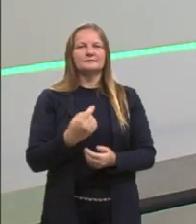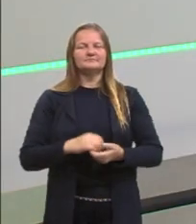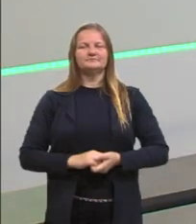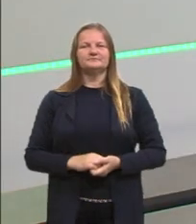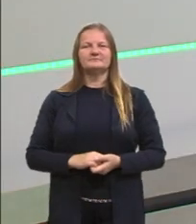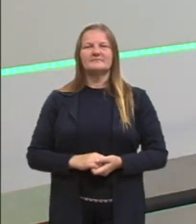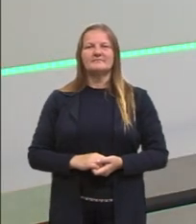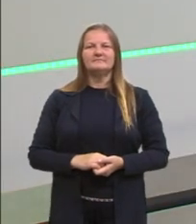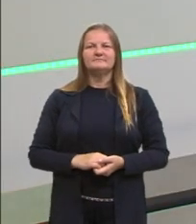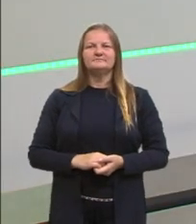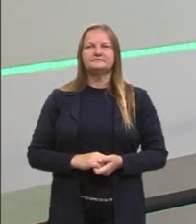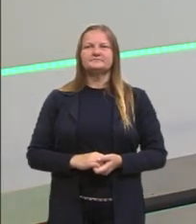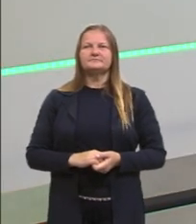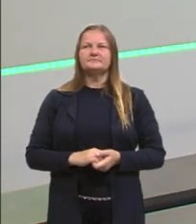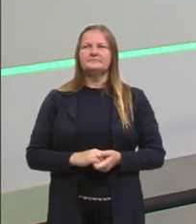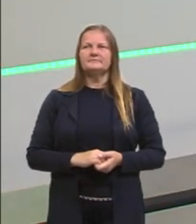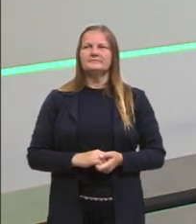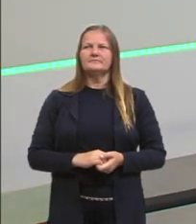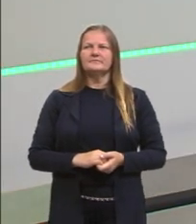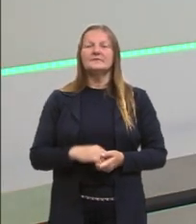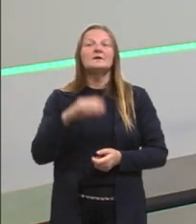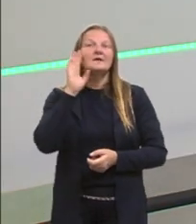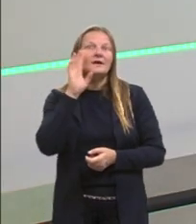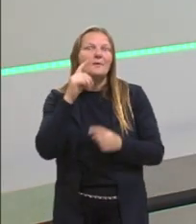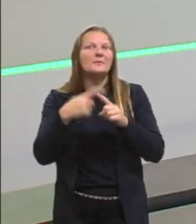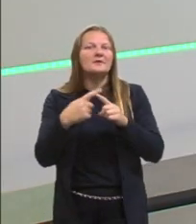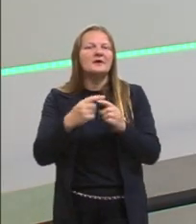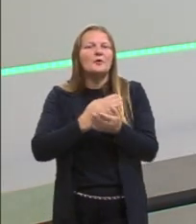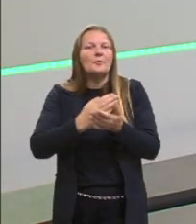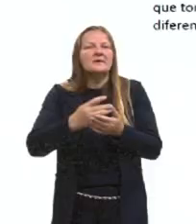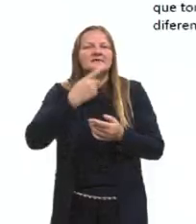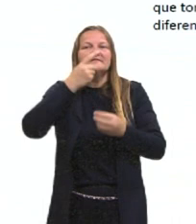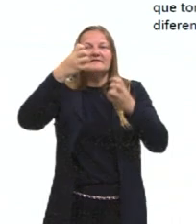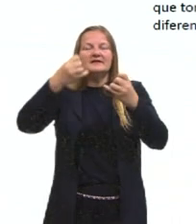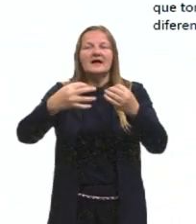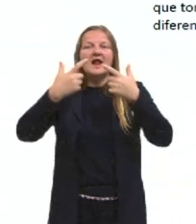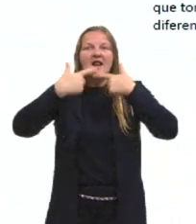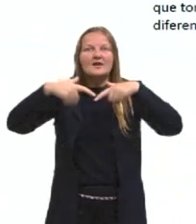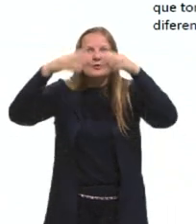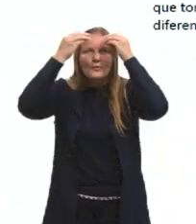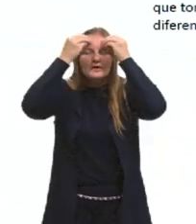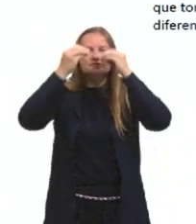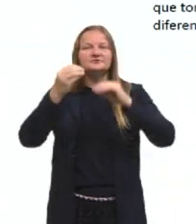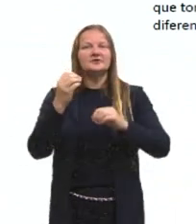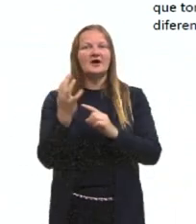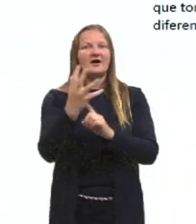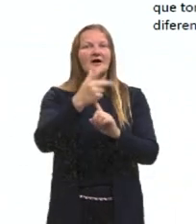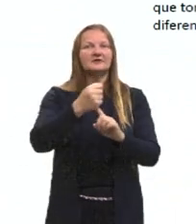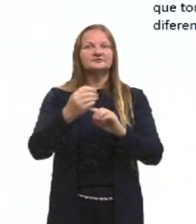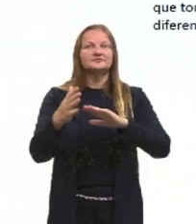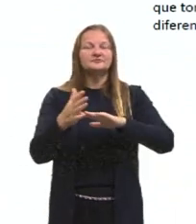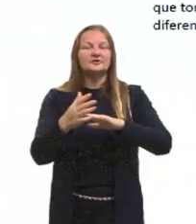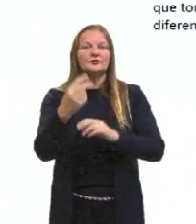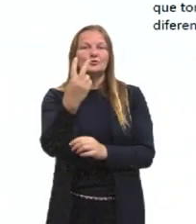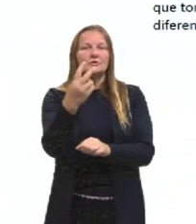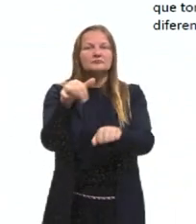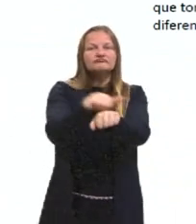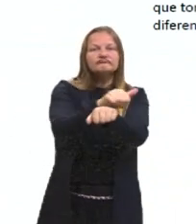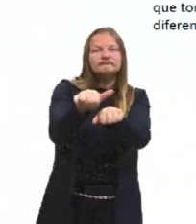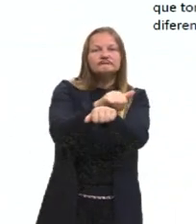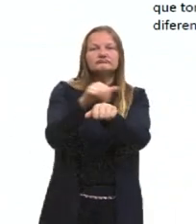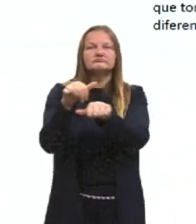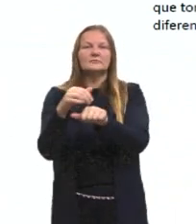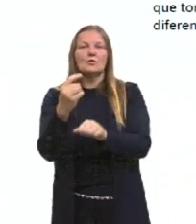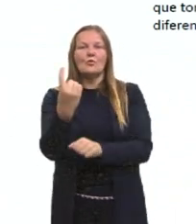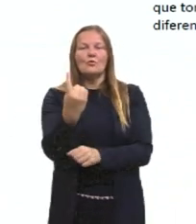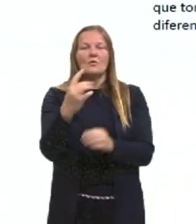E aí, esse slide, ele está legal, porque nós começamos a falar aqui das linguagens da arte contemporânea e apresentamos duas técnicas, né, de